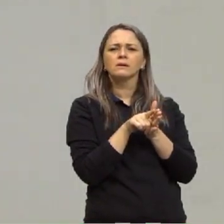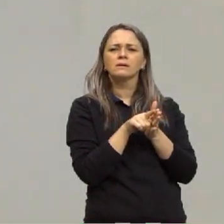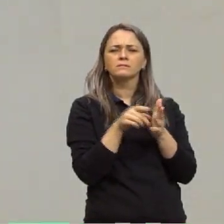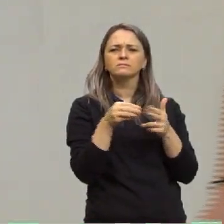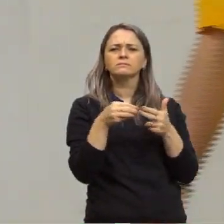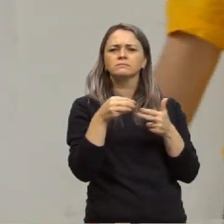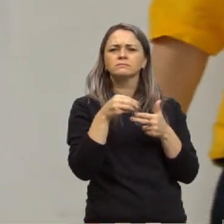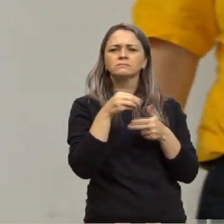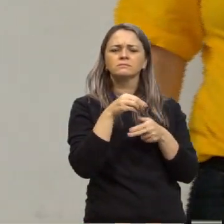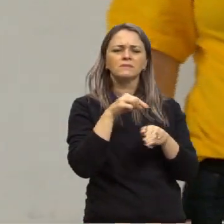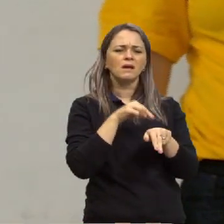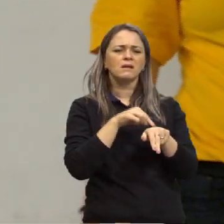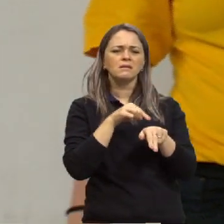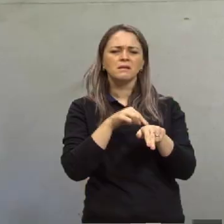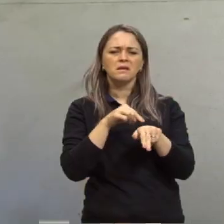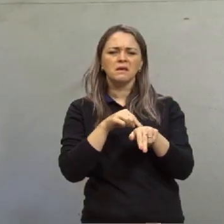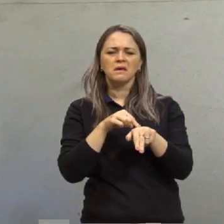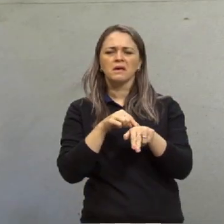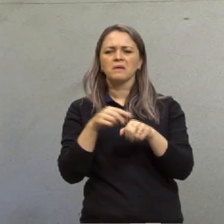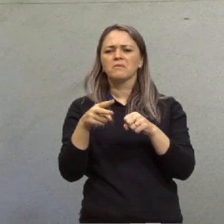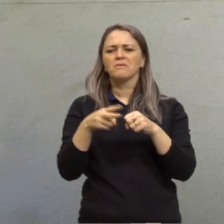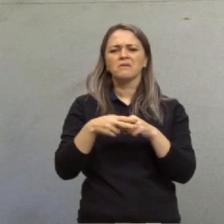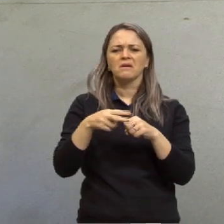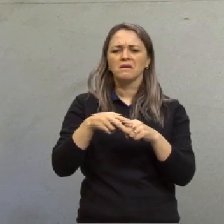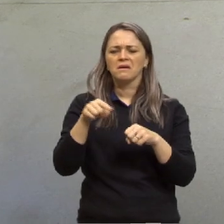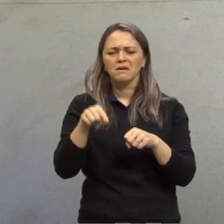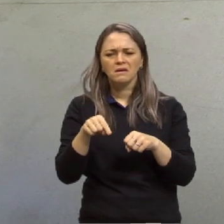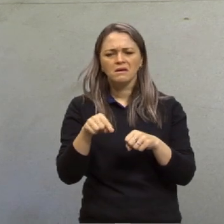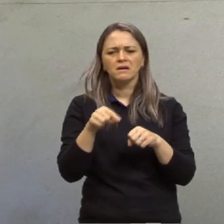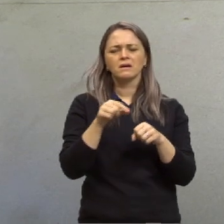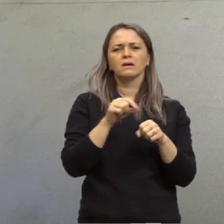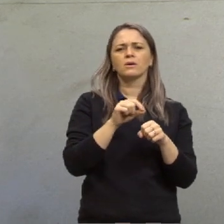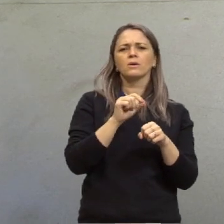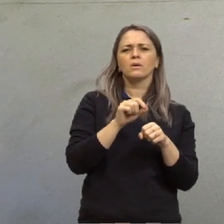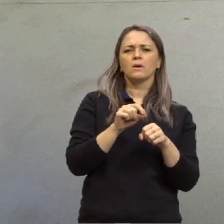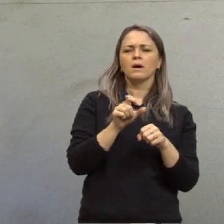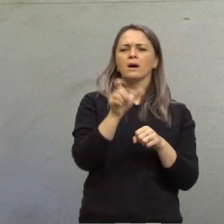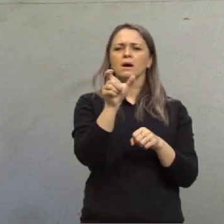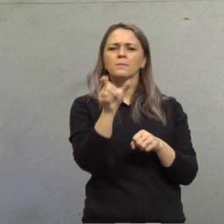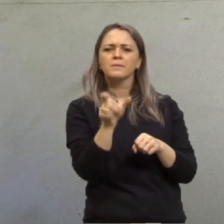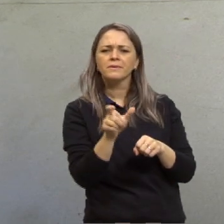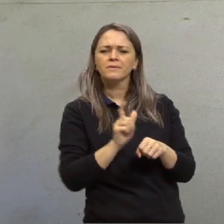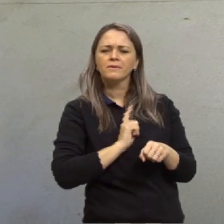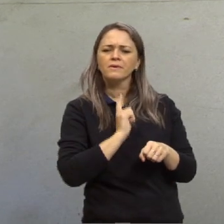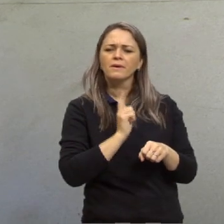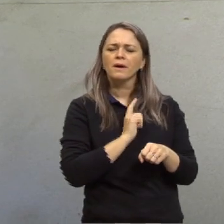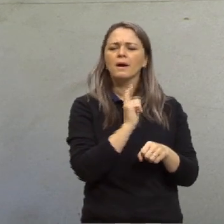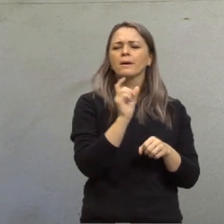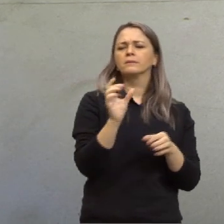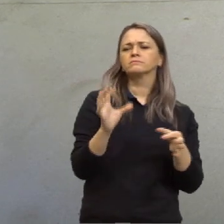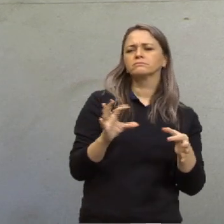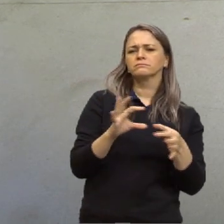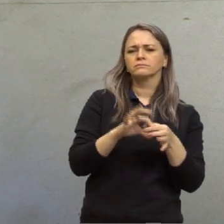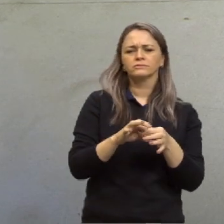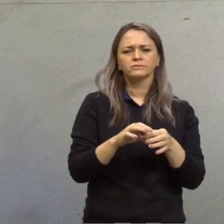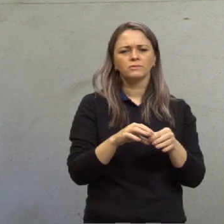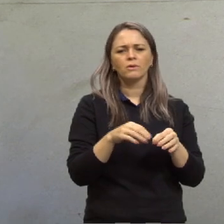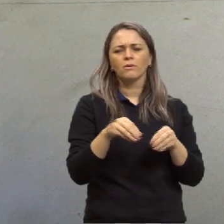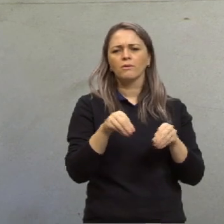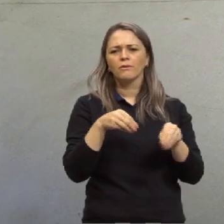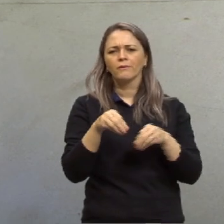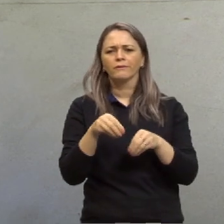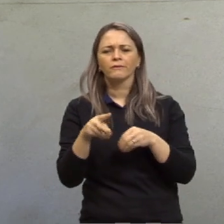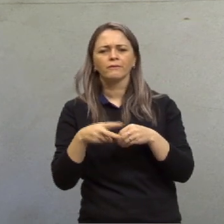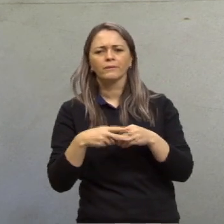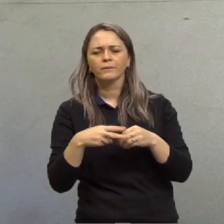em que tempo verbal está esse verbo? Ou, qual é a pessoa gramatical que conjugou esse verbo? Isso não existe no